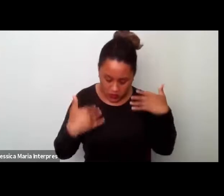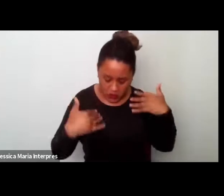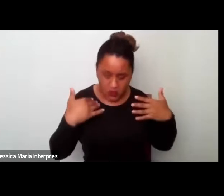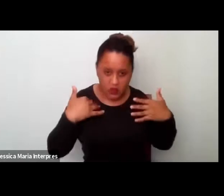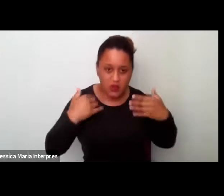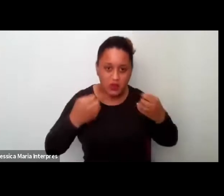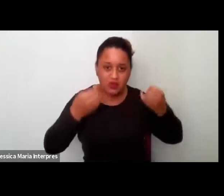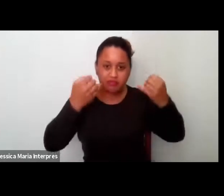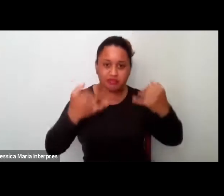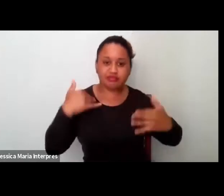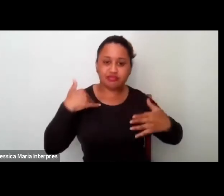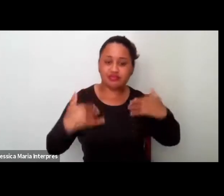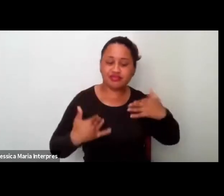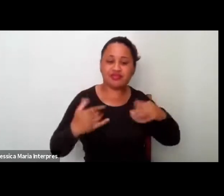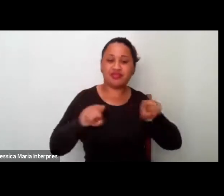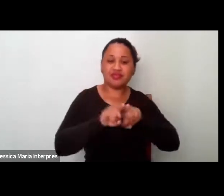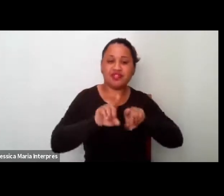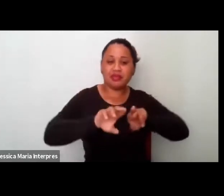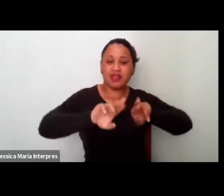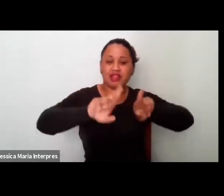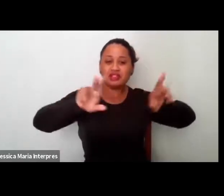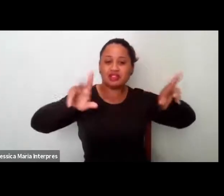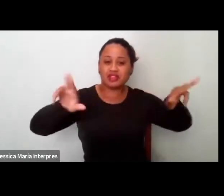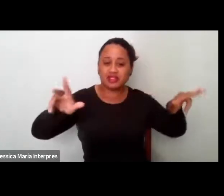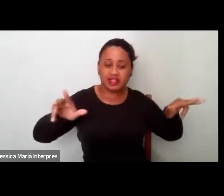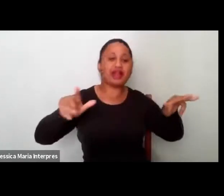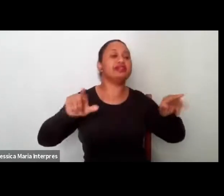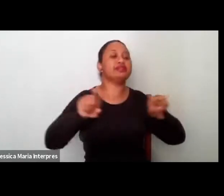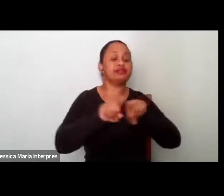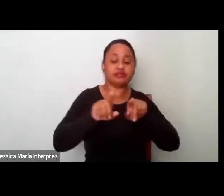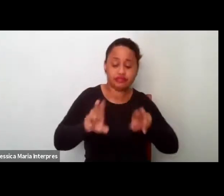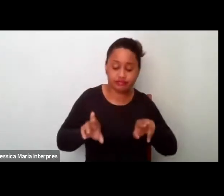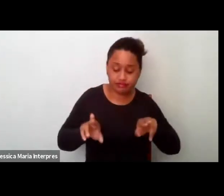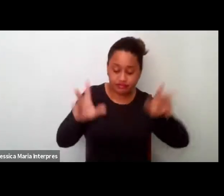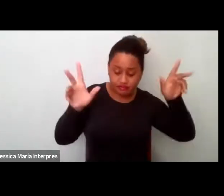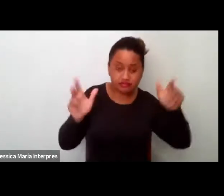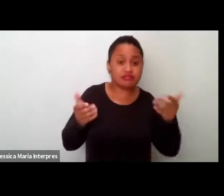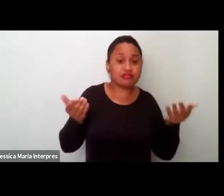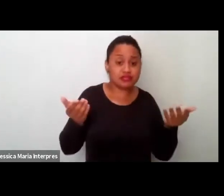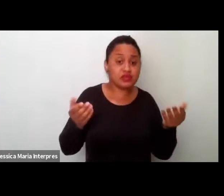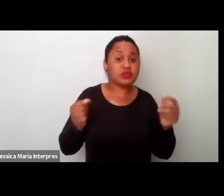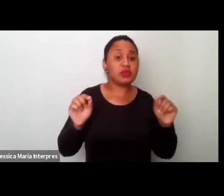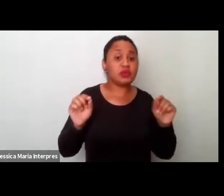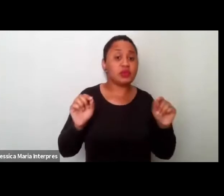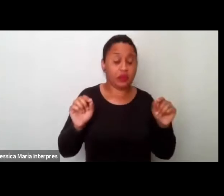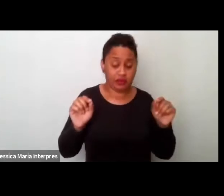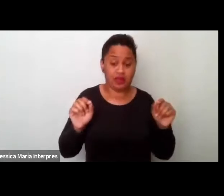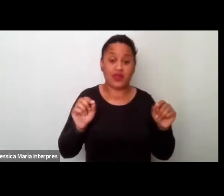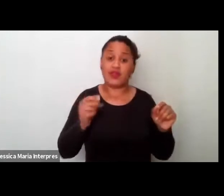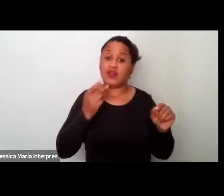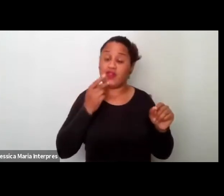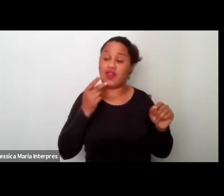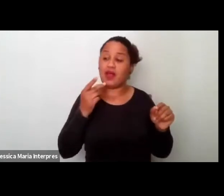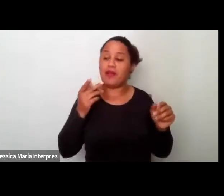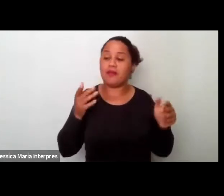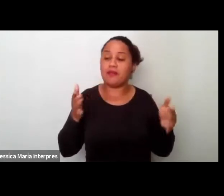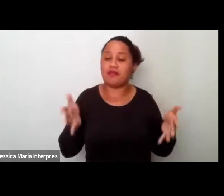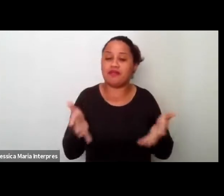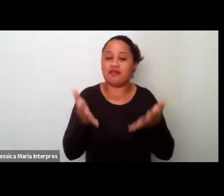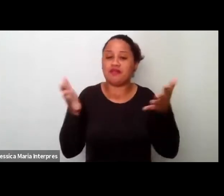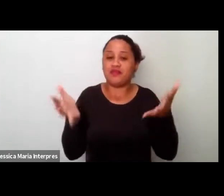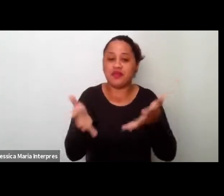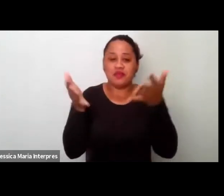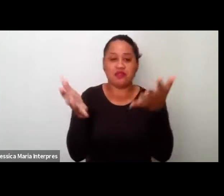tratar da diversidade, ao tratar das diferenças, está se induzindo a uma forma, a uma lógica,